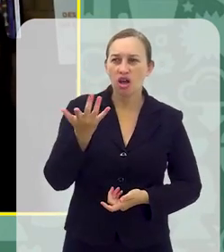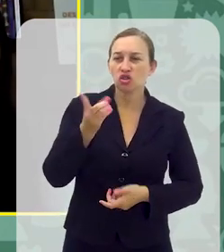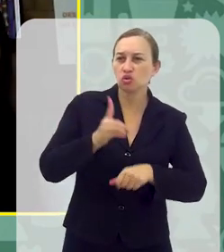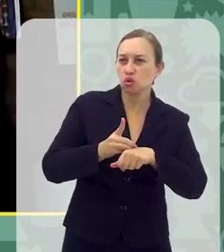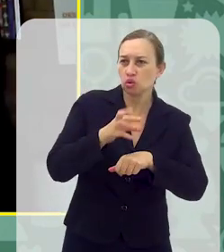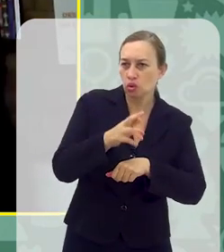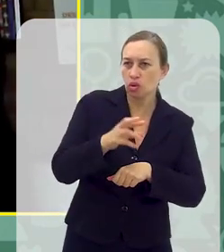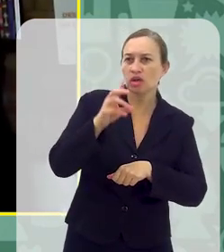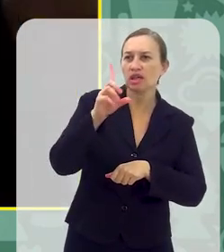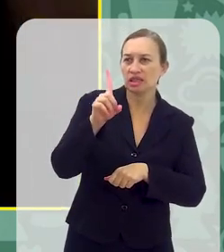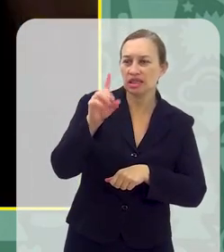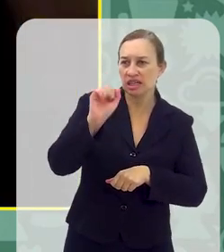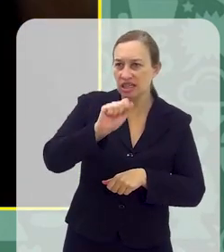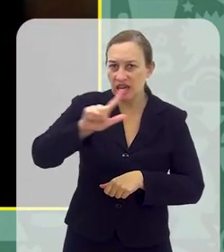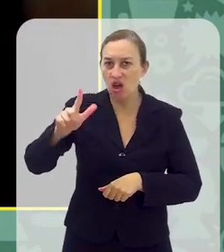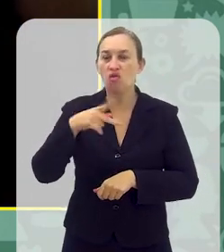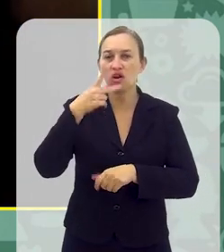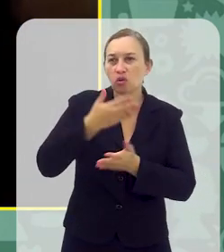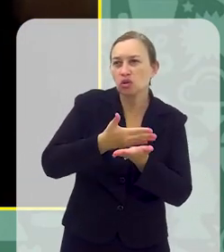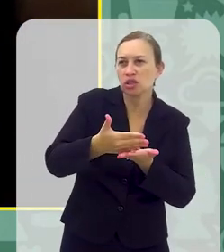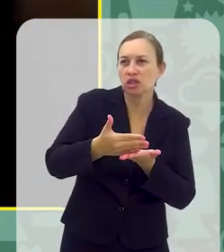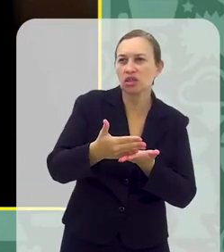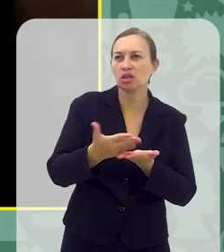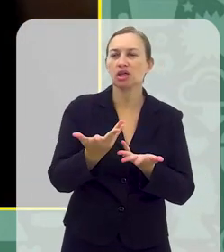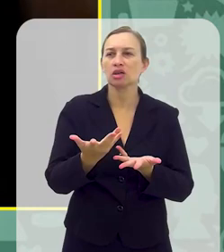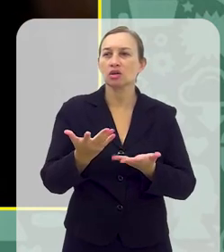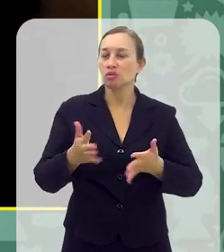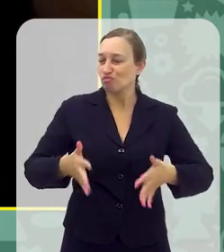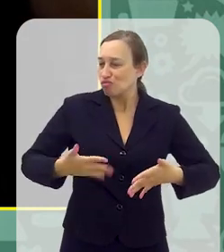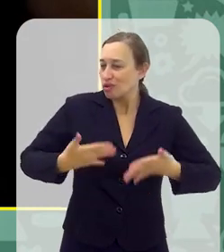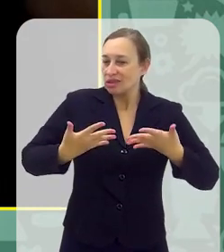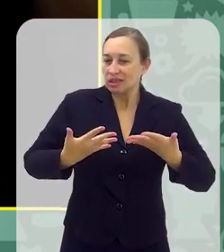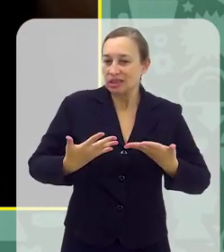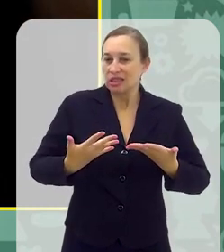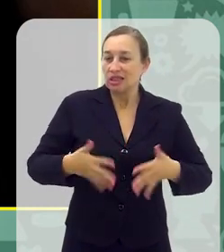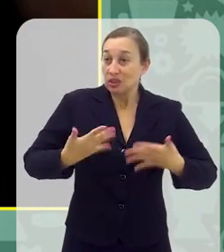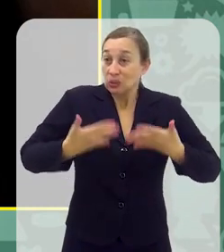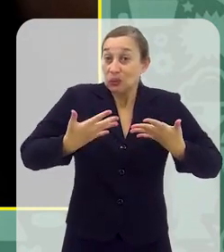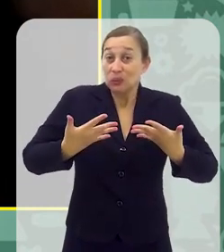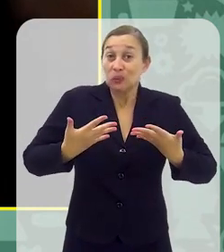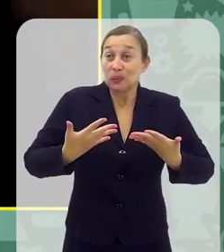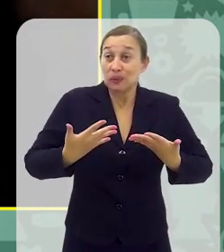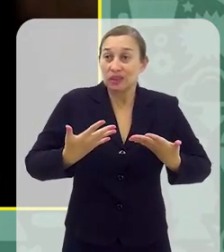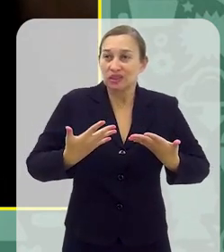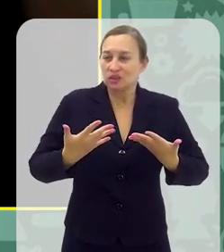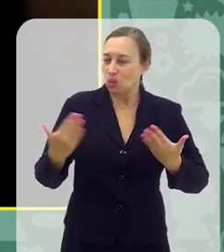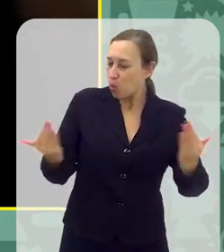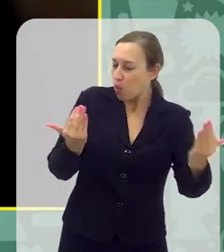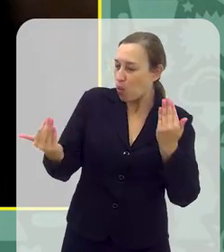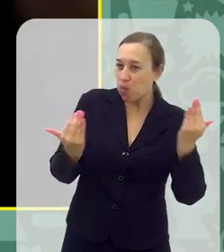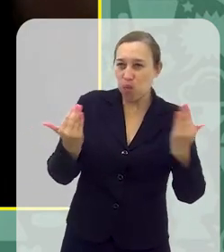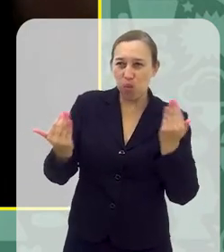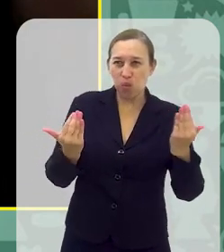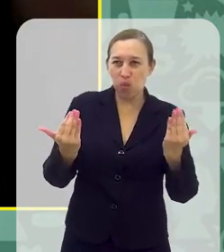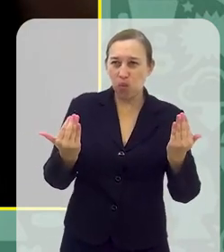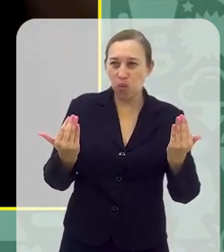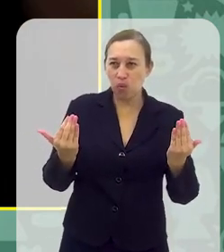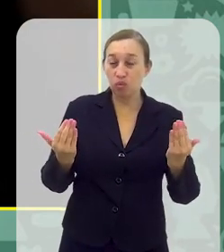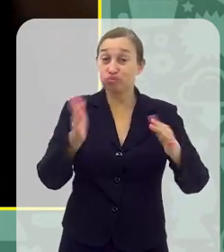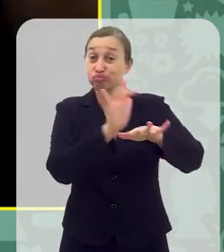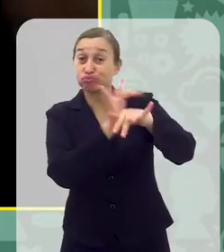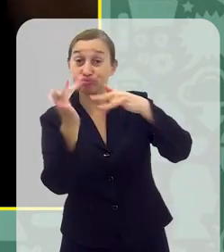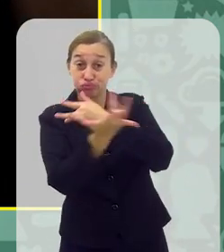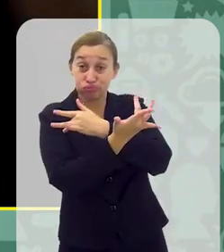Acho que o doutor Daniel comentou também um pouquinho no começo Acho que a questão da autoestima, né? De estar ali se comparando o tempo